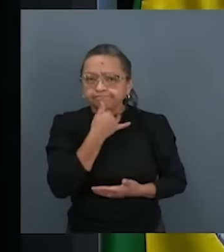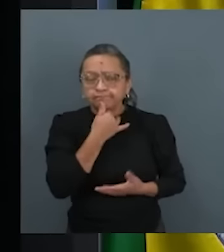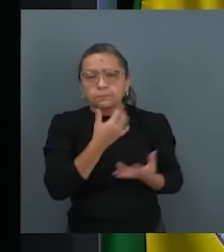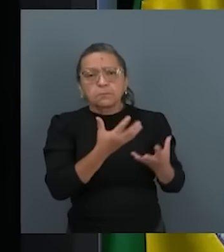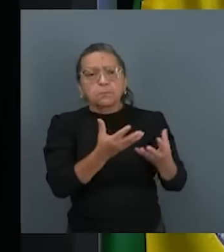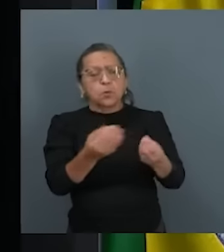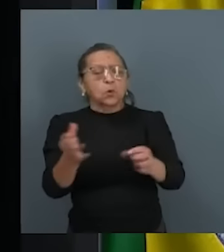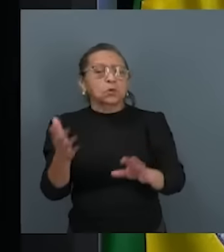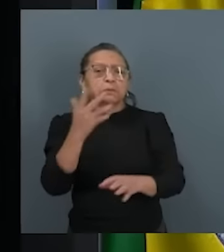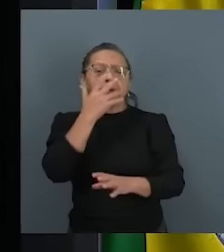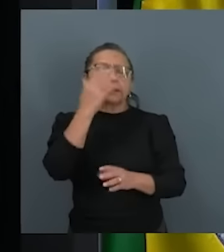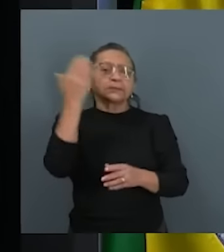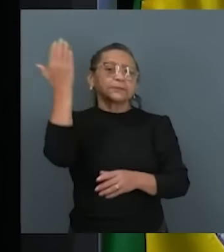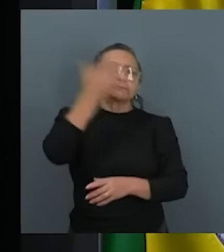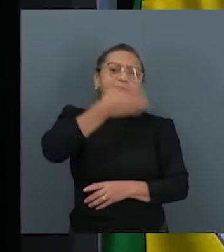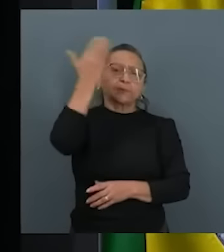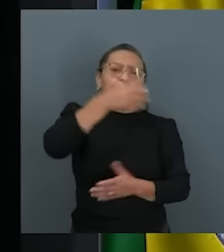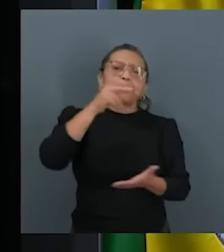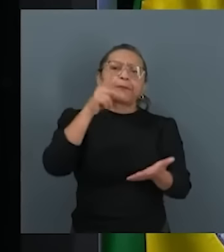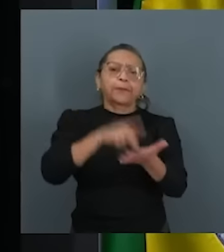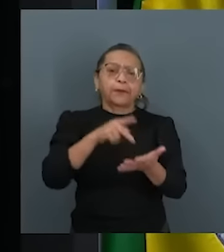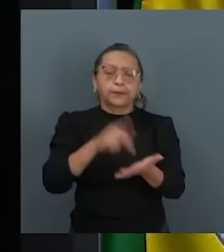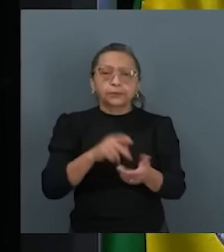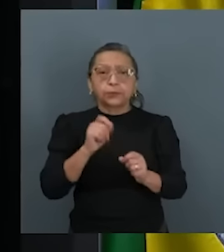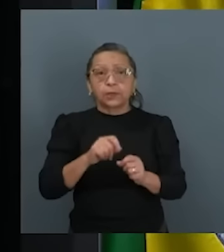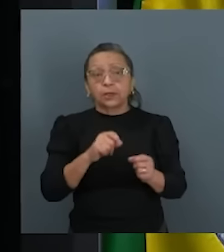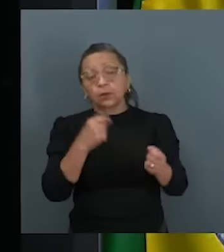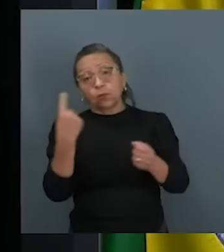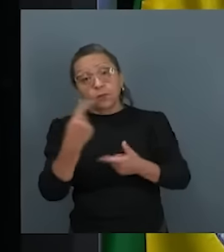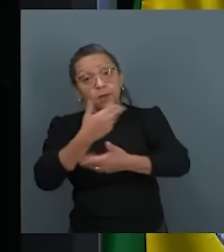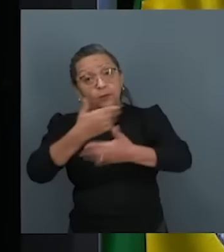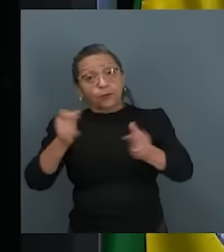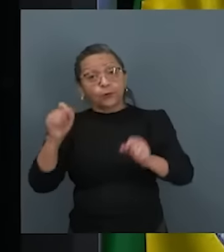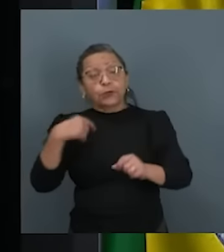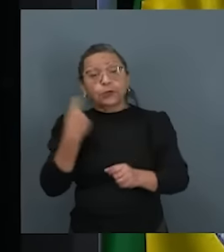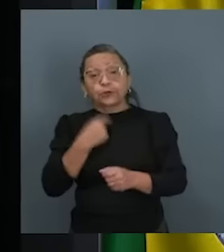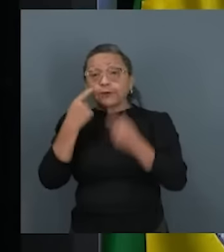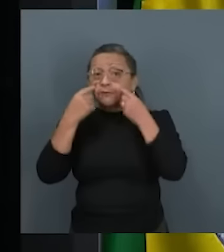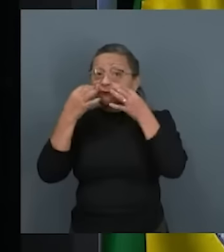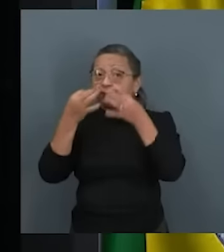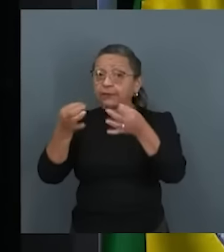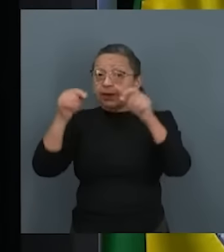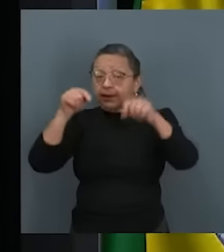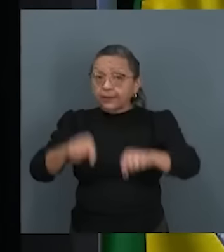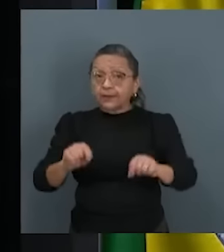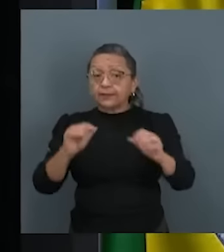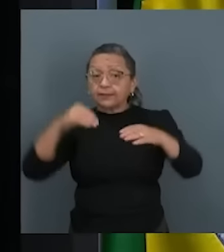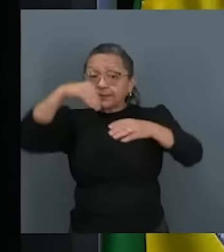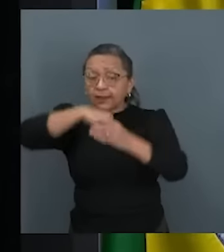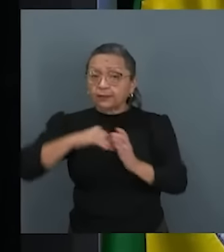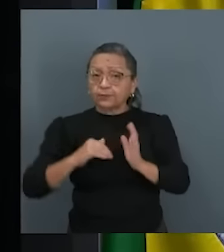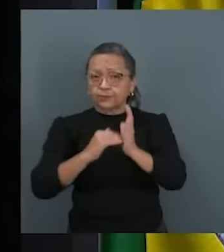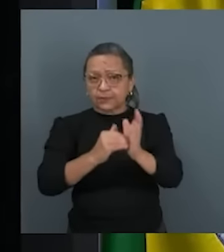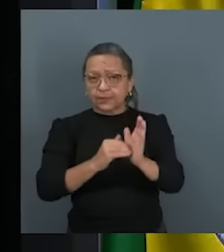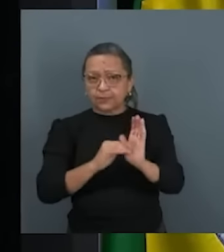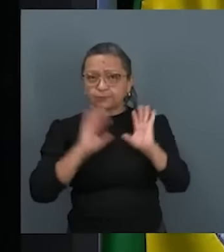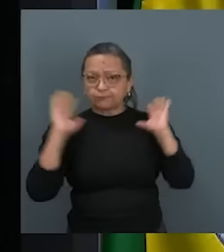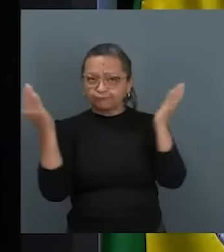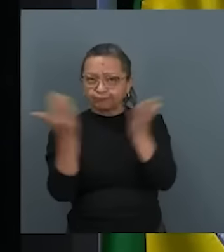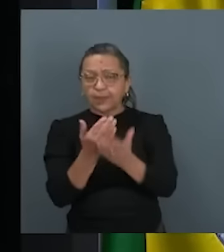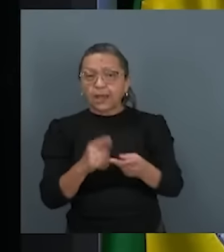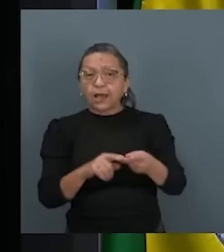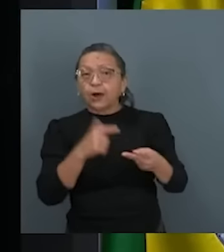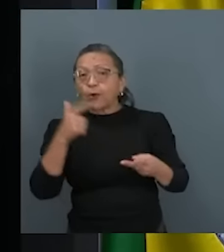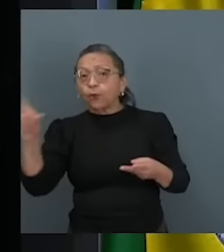parecem que não estão enxergando a realidade. Uma coisa é o que nós vemos aqui entre essas quatro paredes, a outra